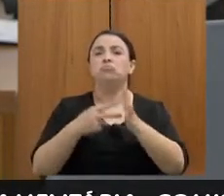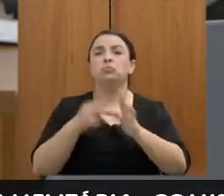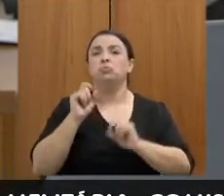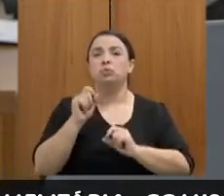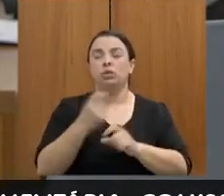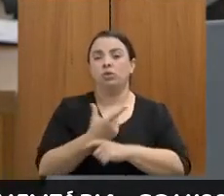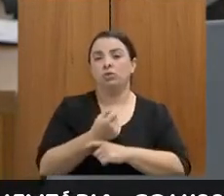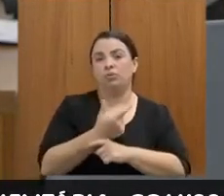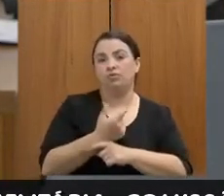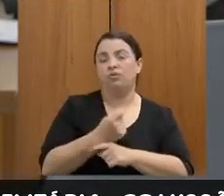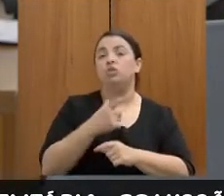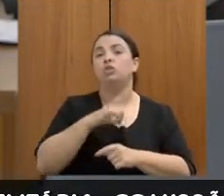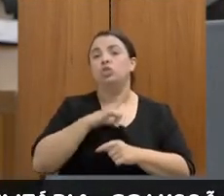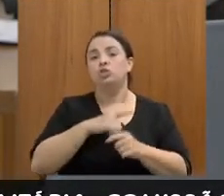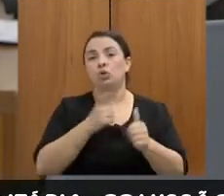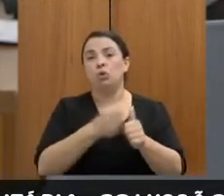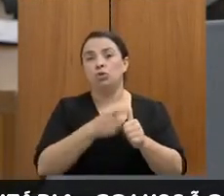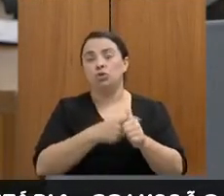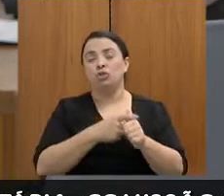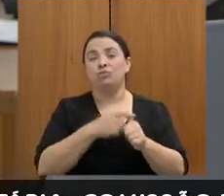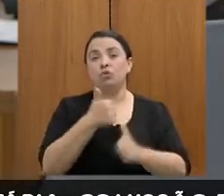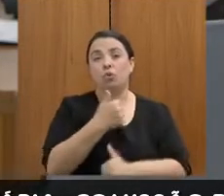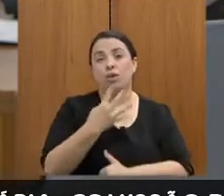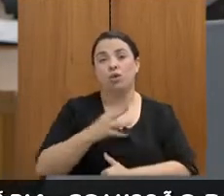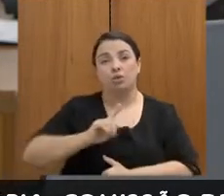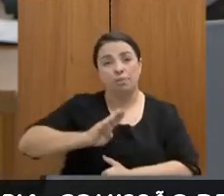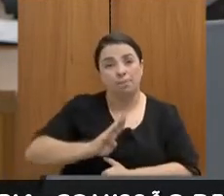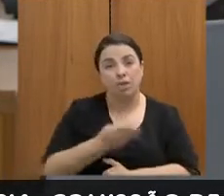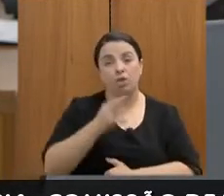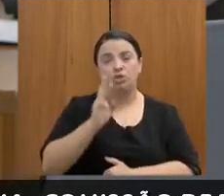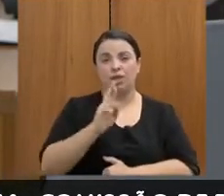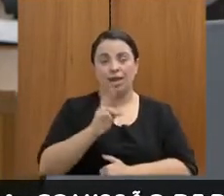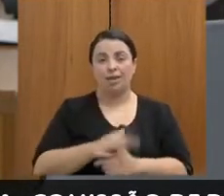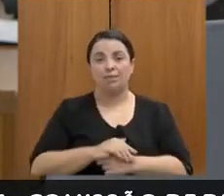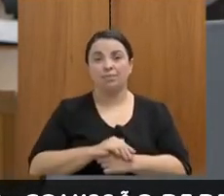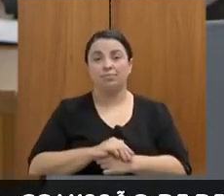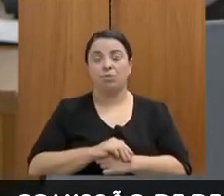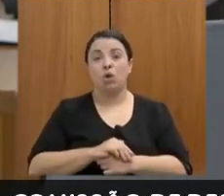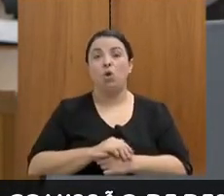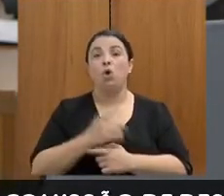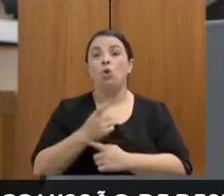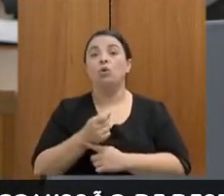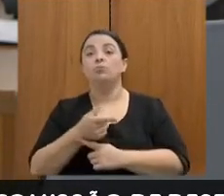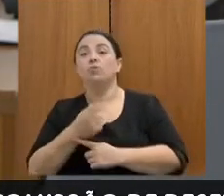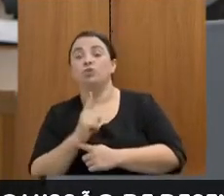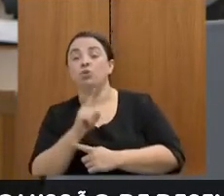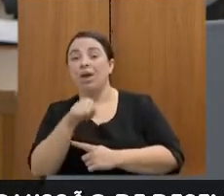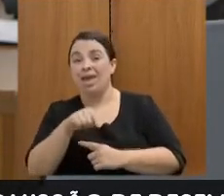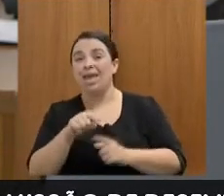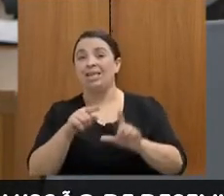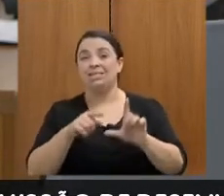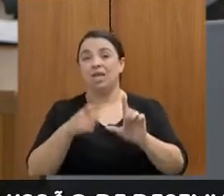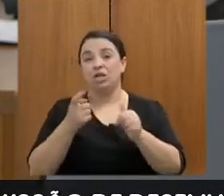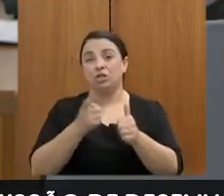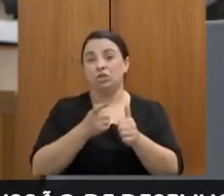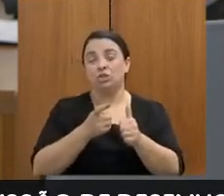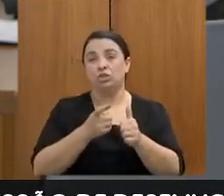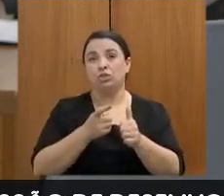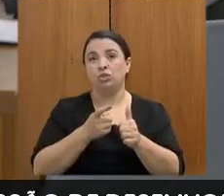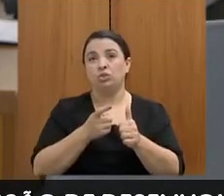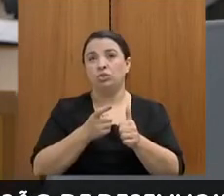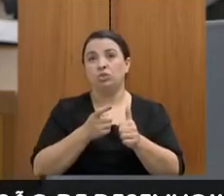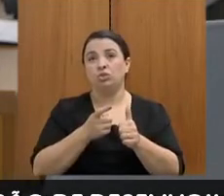previsto de 14 bilhões de reais. Em 2021, esse déficit aumentou. Aumentou menos do que